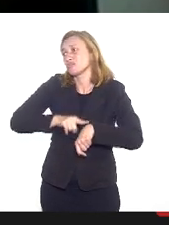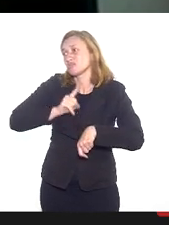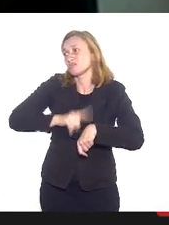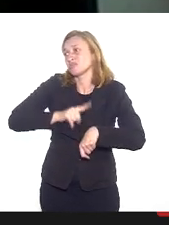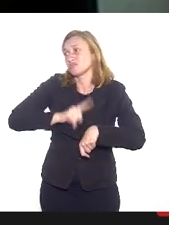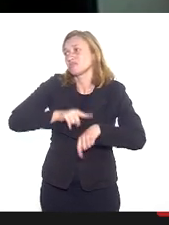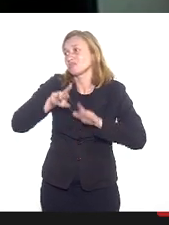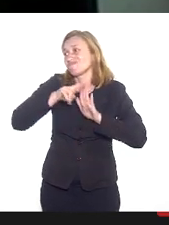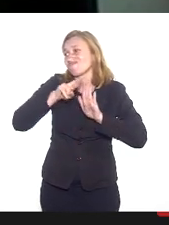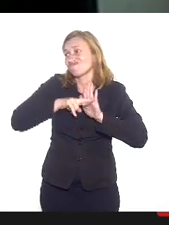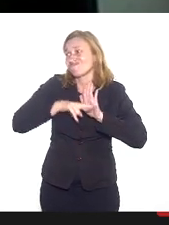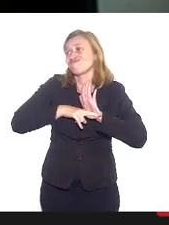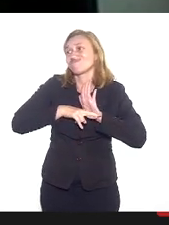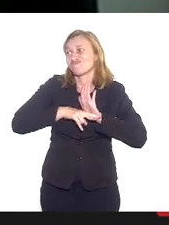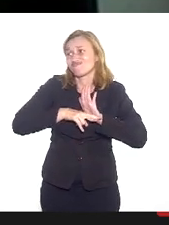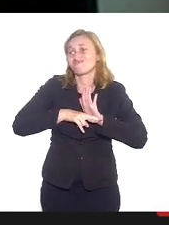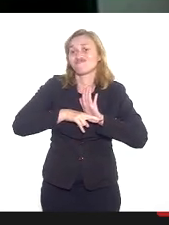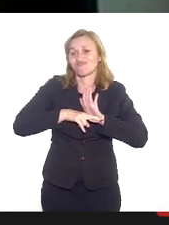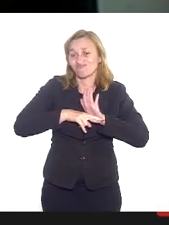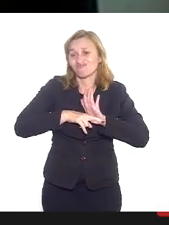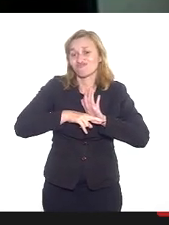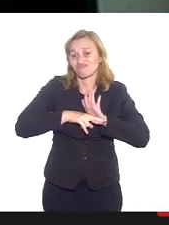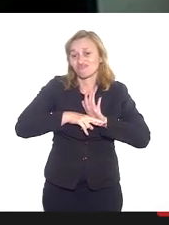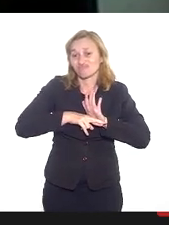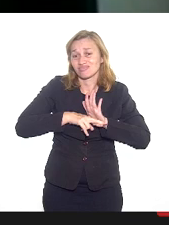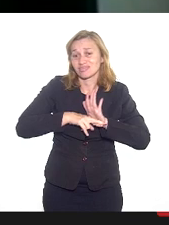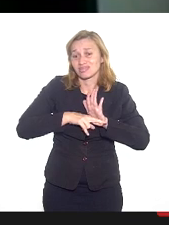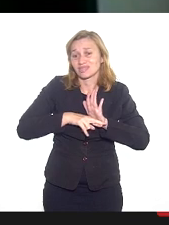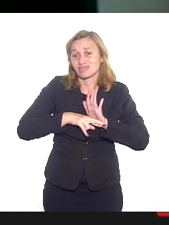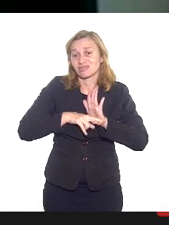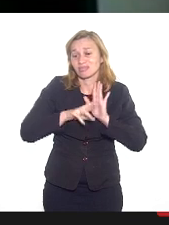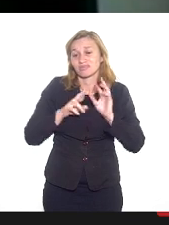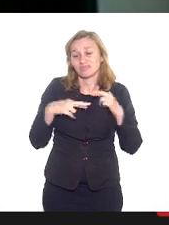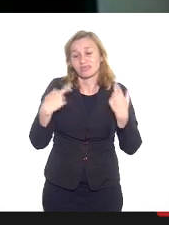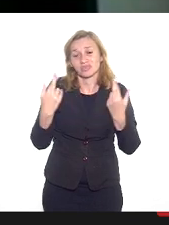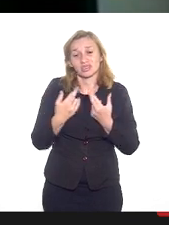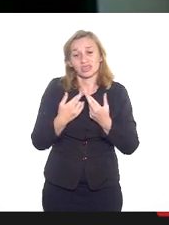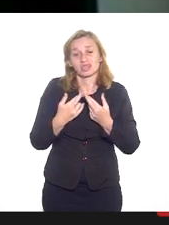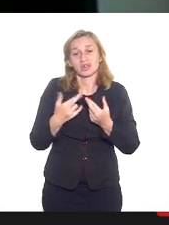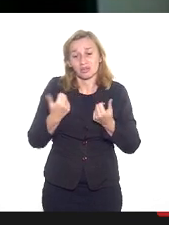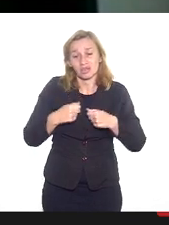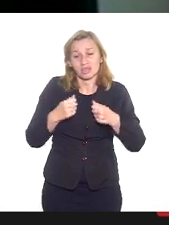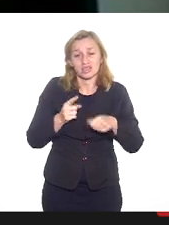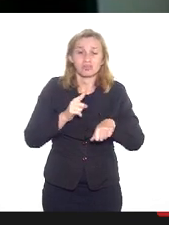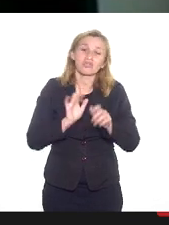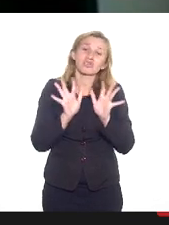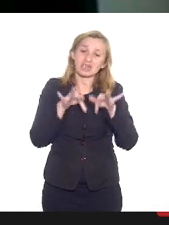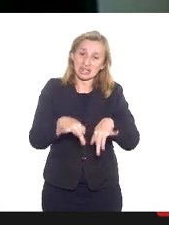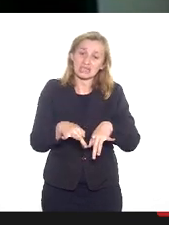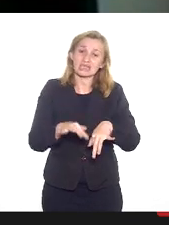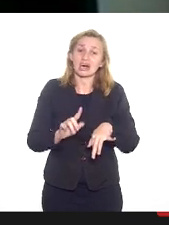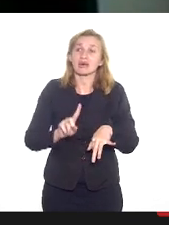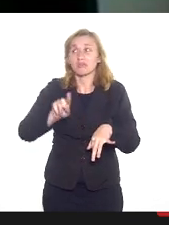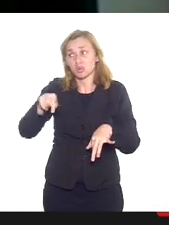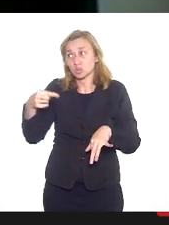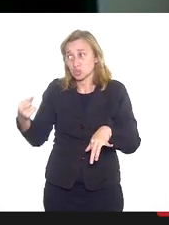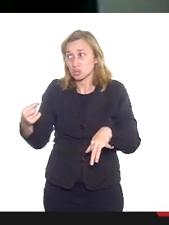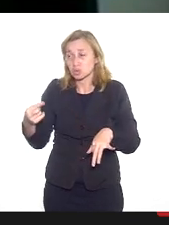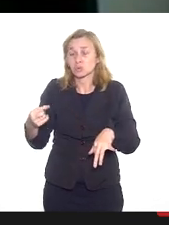regimental que, quando estamos em sessão legislativa, temos que encerrar as atividades das demais